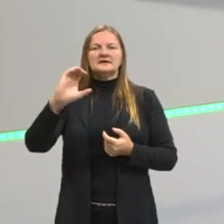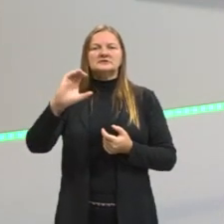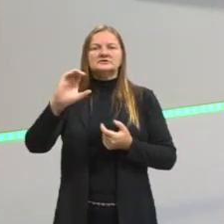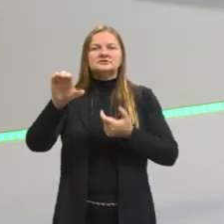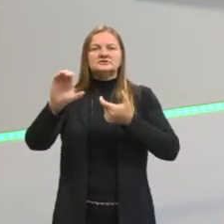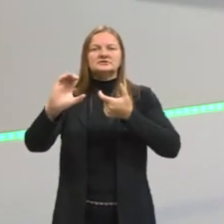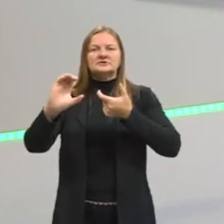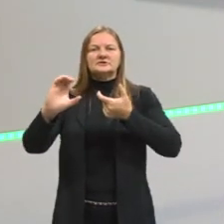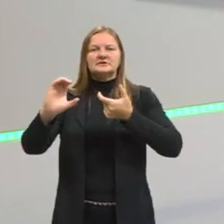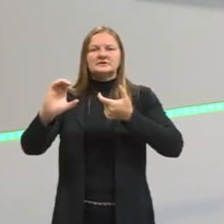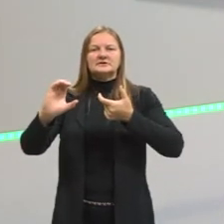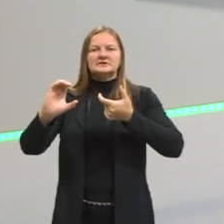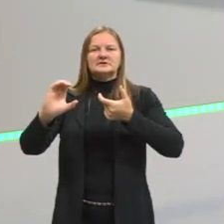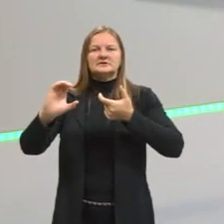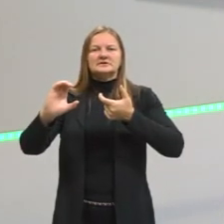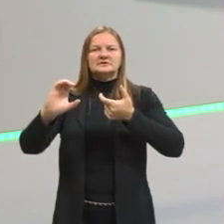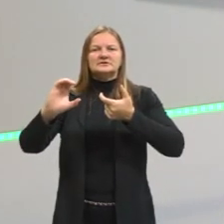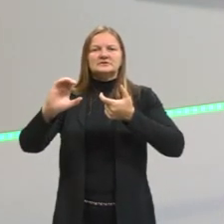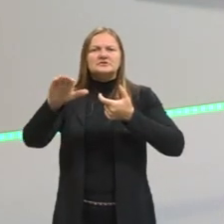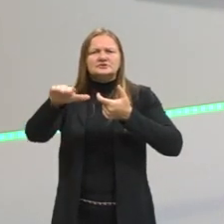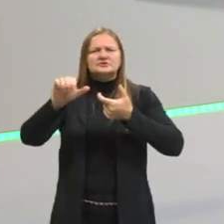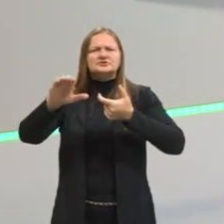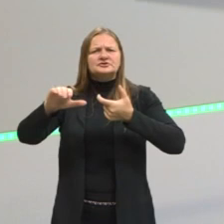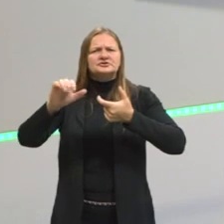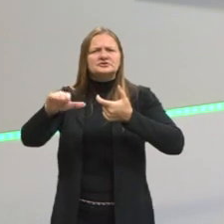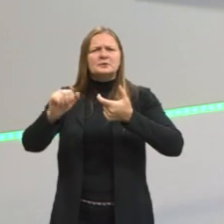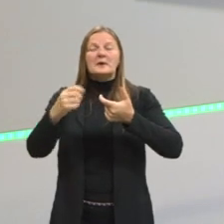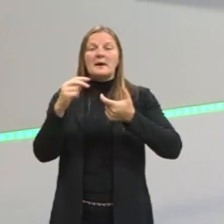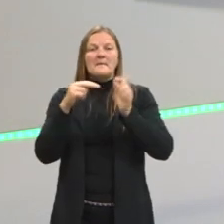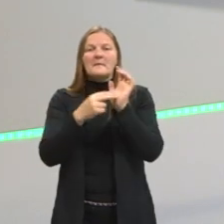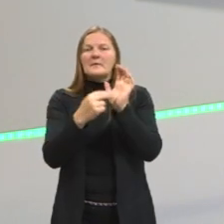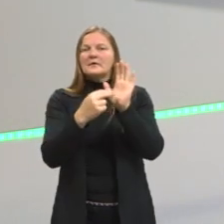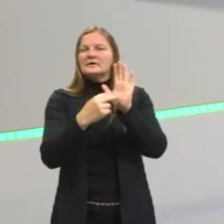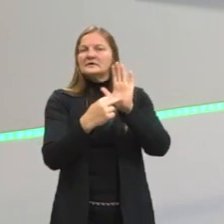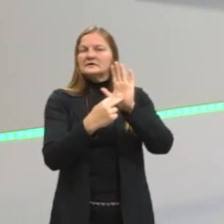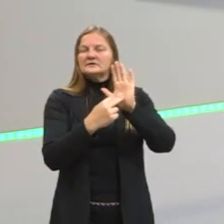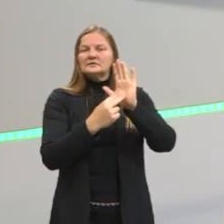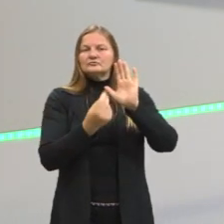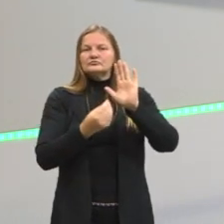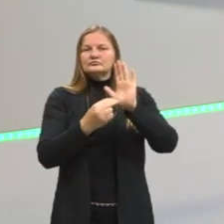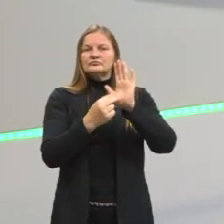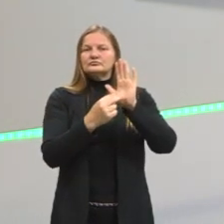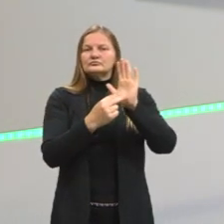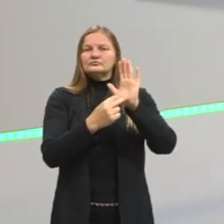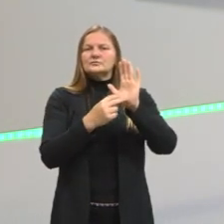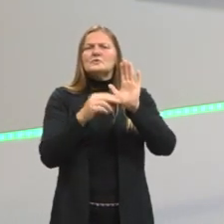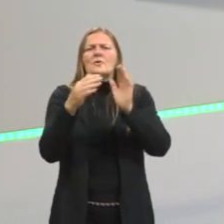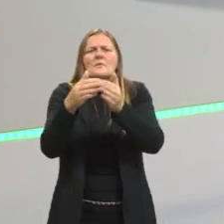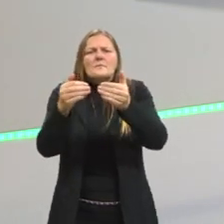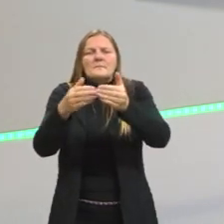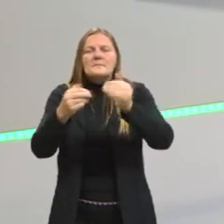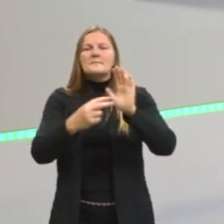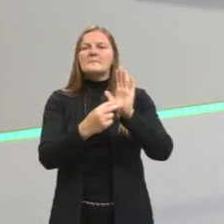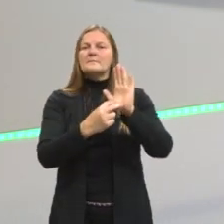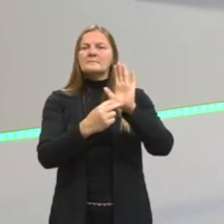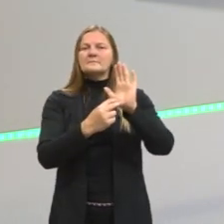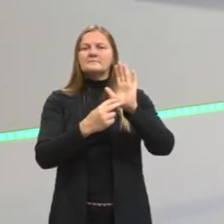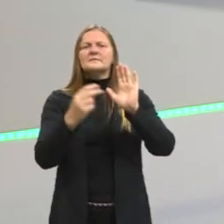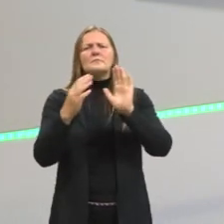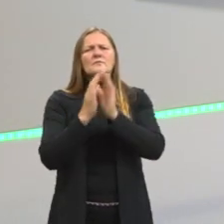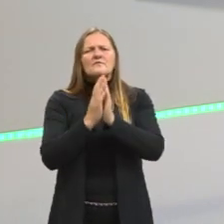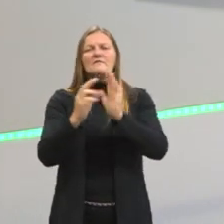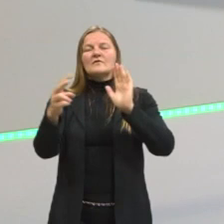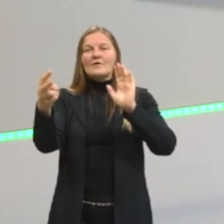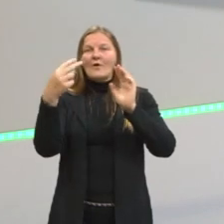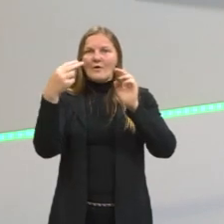Chamamento. Ou seja, de chamar a atenção do outro. De pedir que o outro olhe para mim.